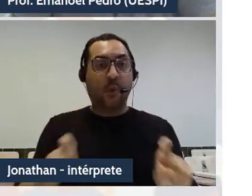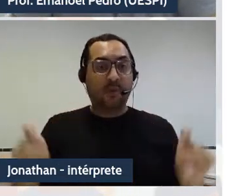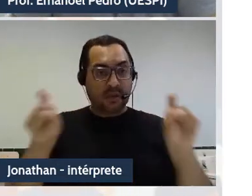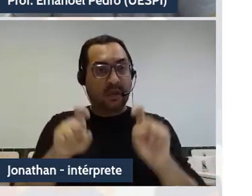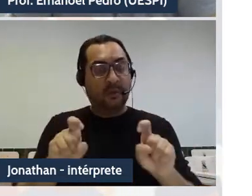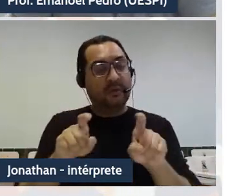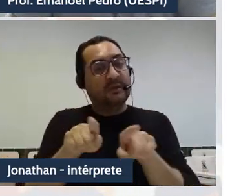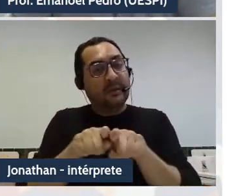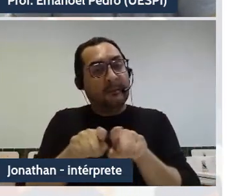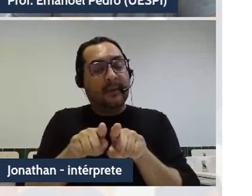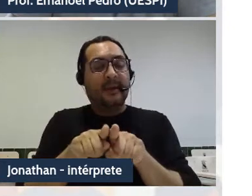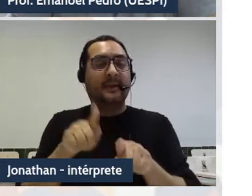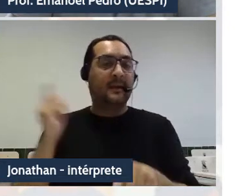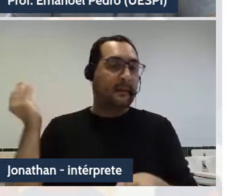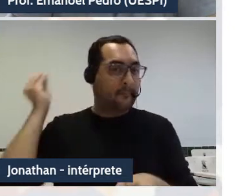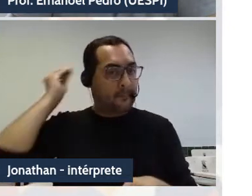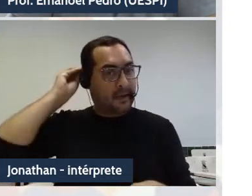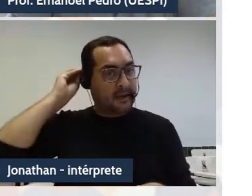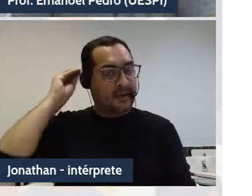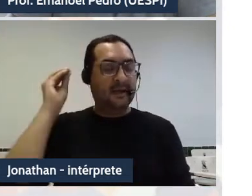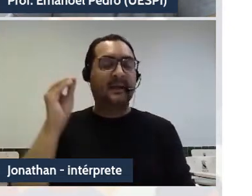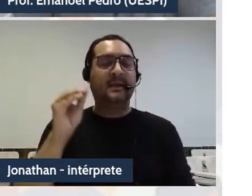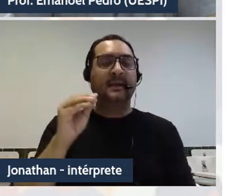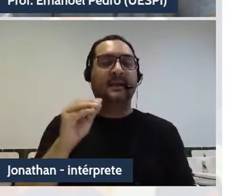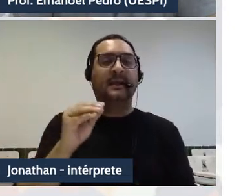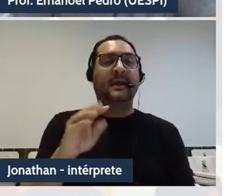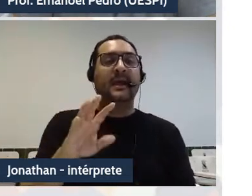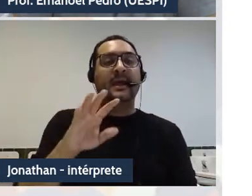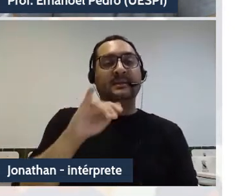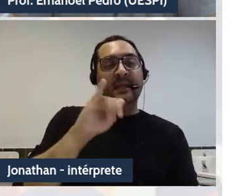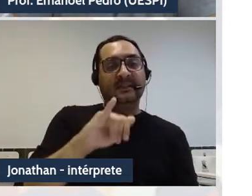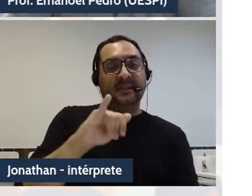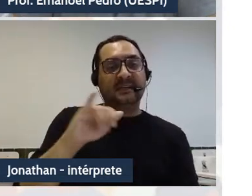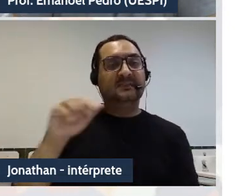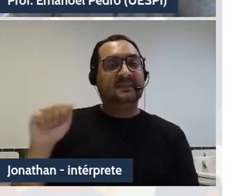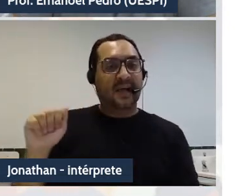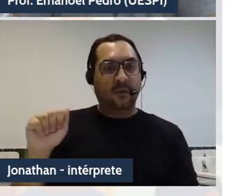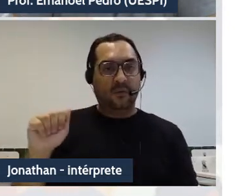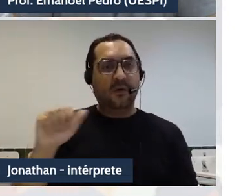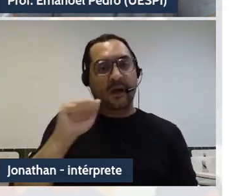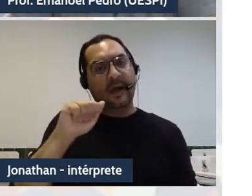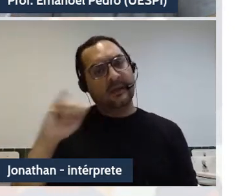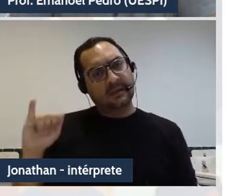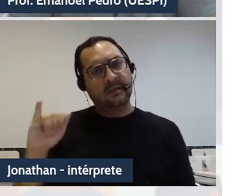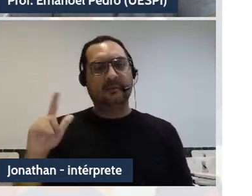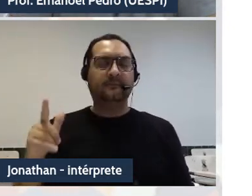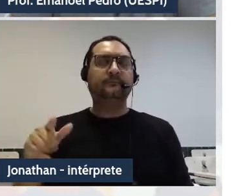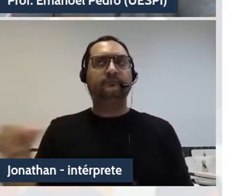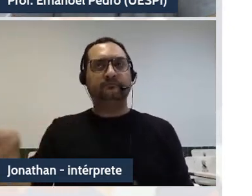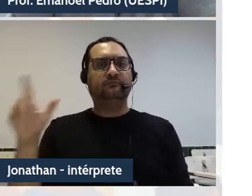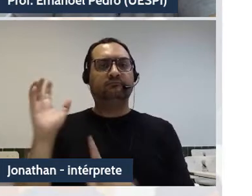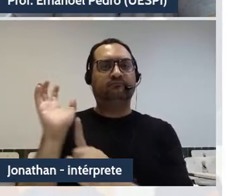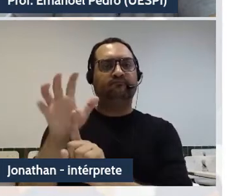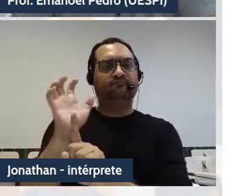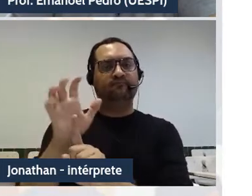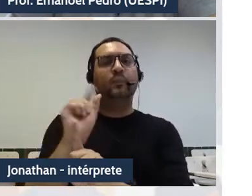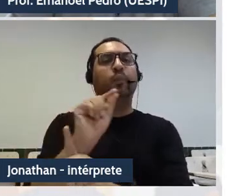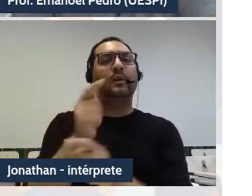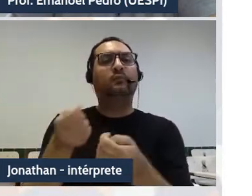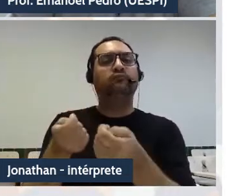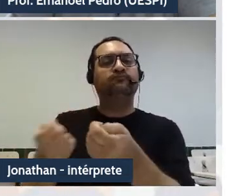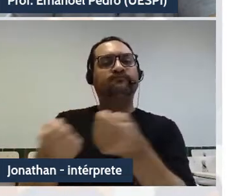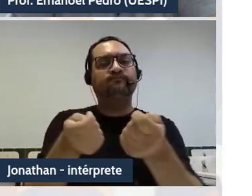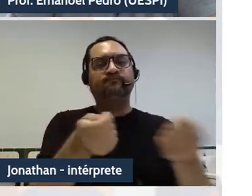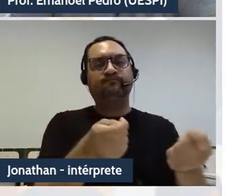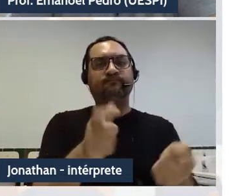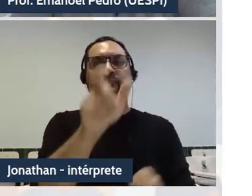inteligência artificial, essas descrições têm favorecido o desenvolvimento de tecnologias usadas para vigiar e controlar as ações